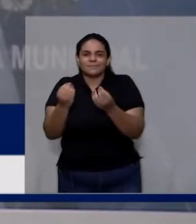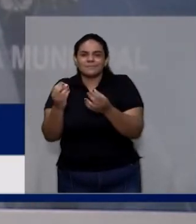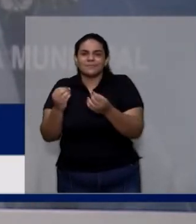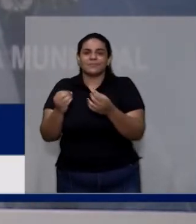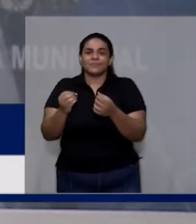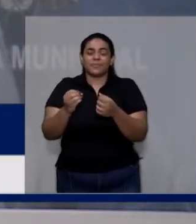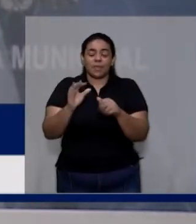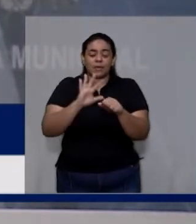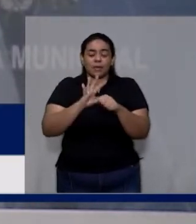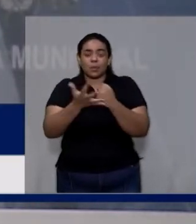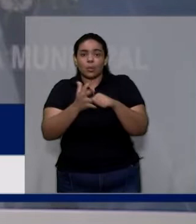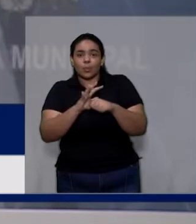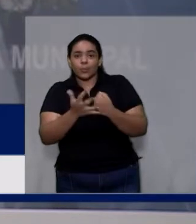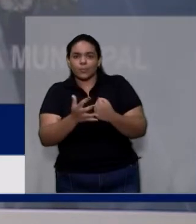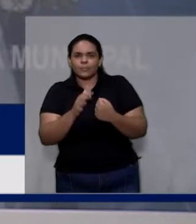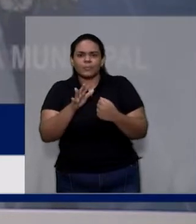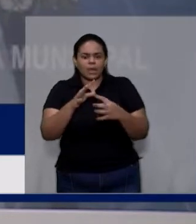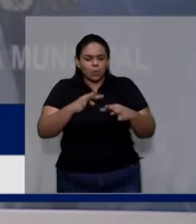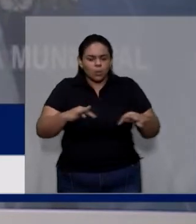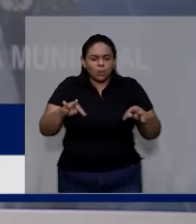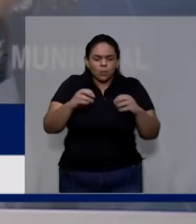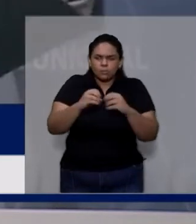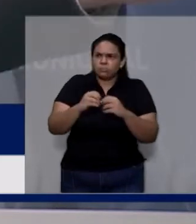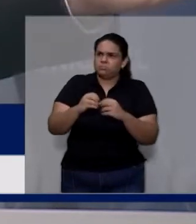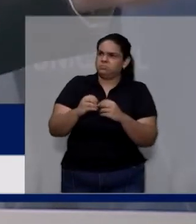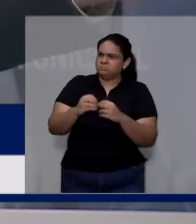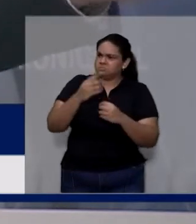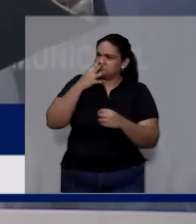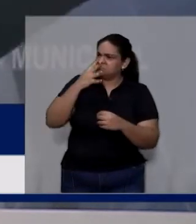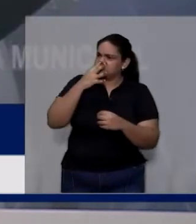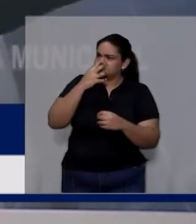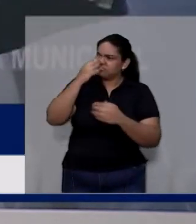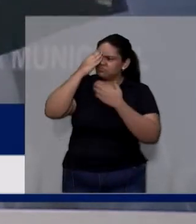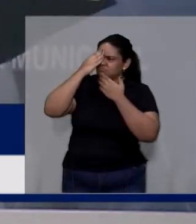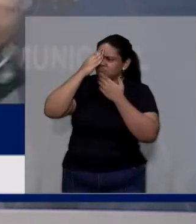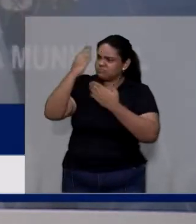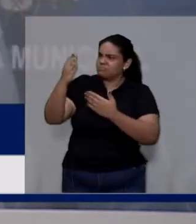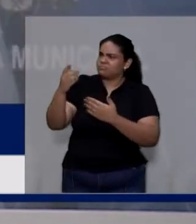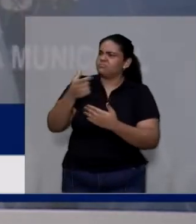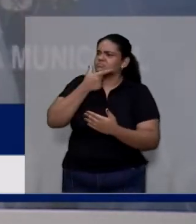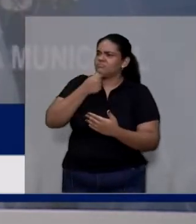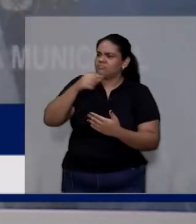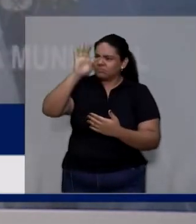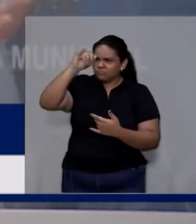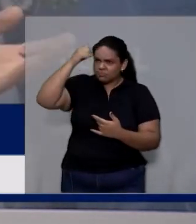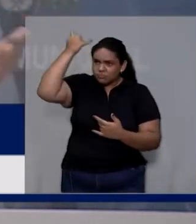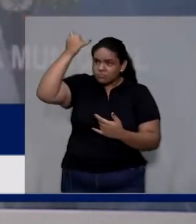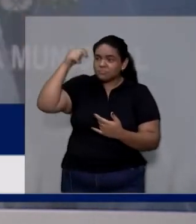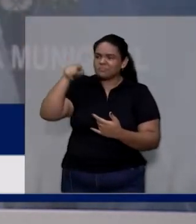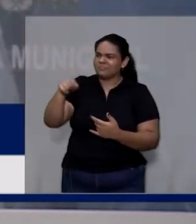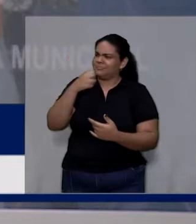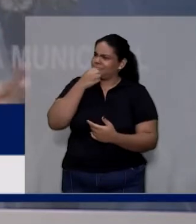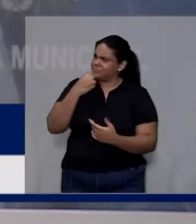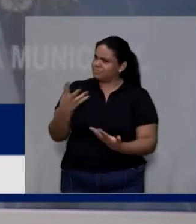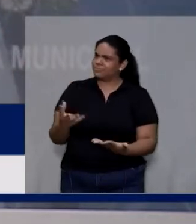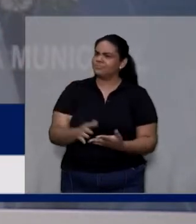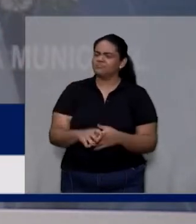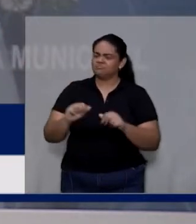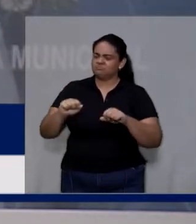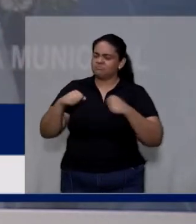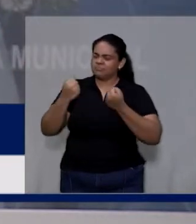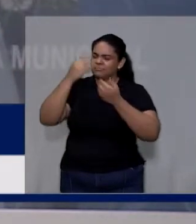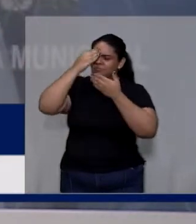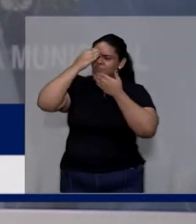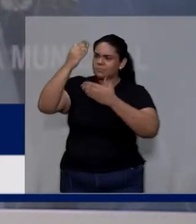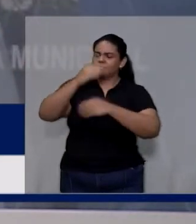sem exceção, elogiaram o trabalho do Hospital Municipal. Em nome do Dr. Maganha, em nome da Renata, queria parabenizar vocês e toda a equipe do Hospital